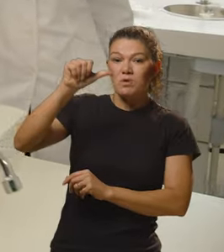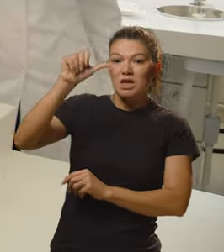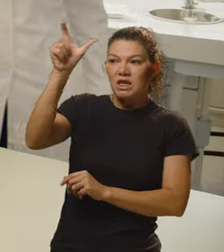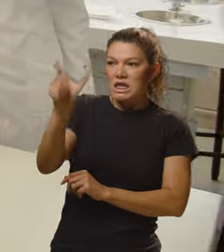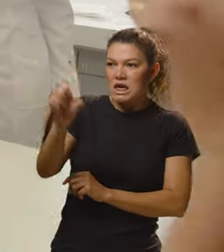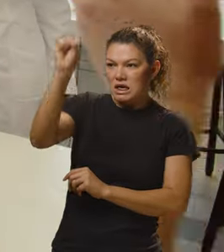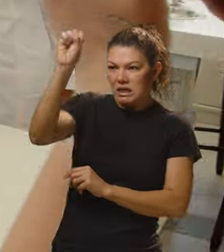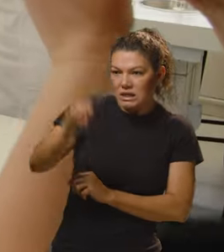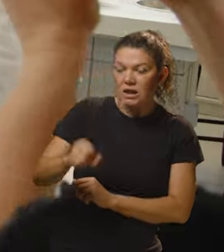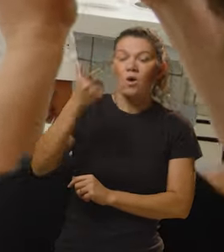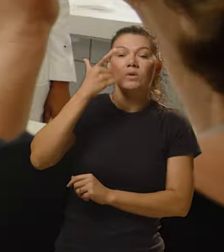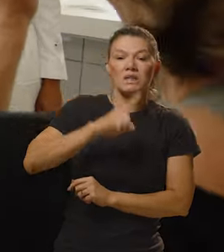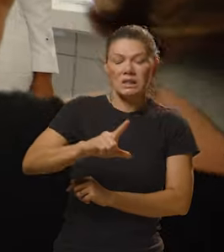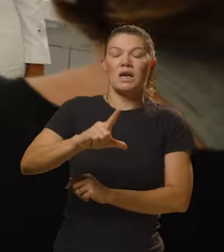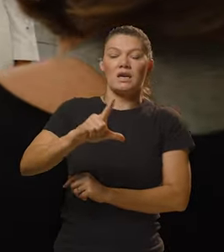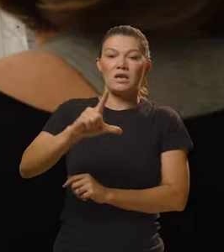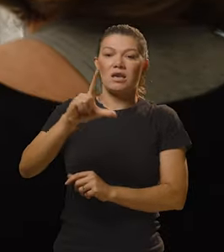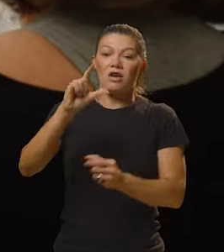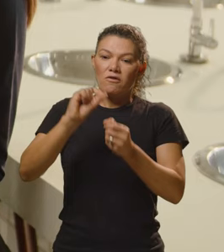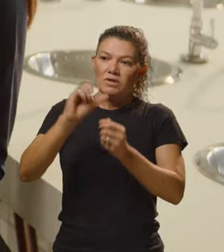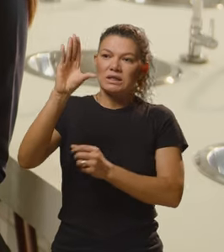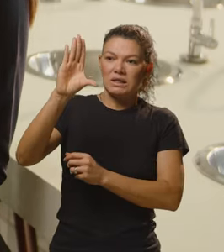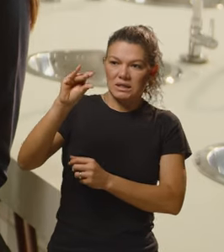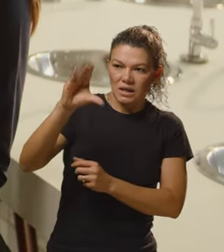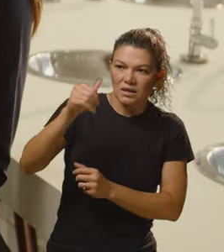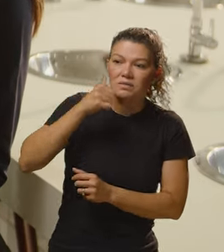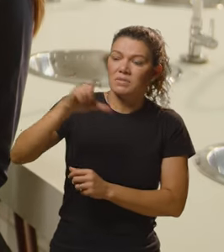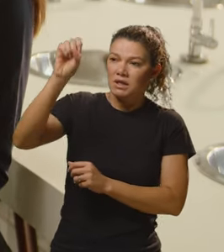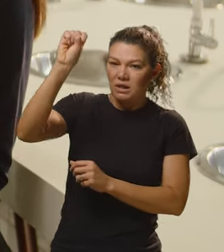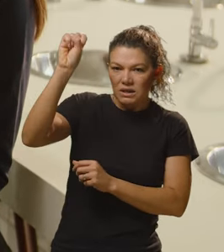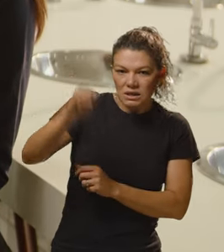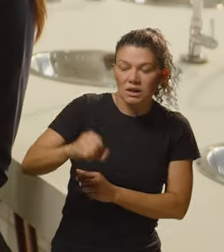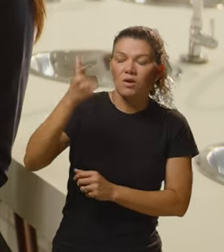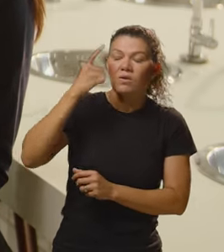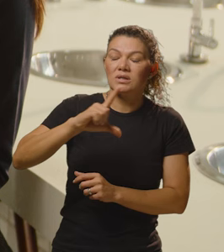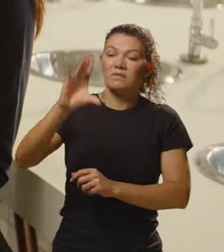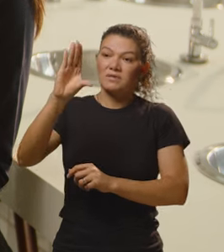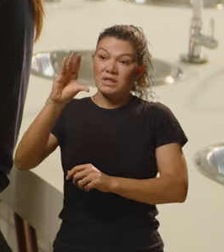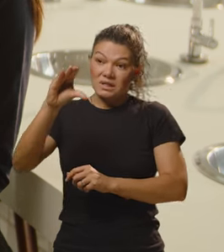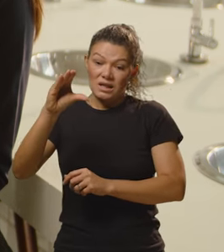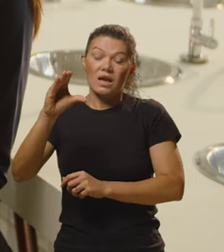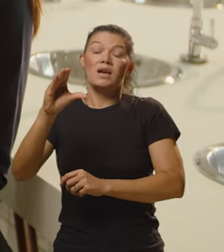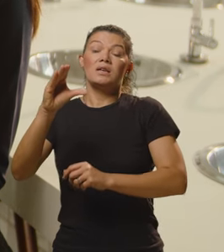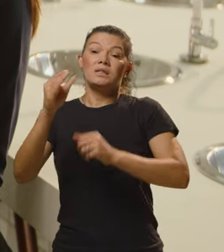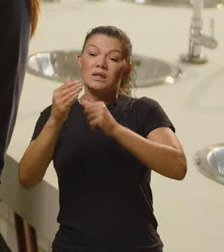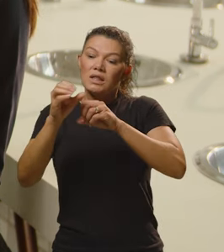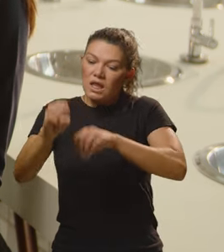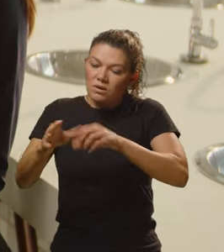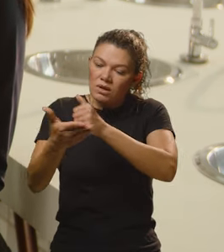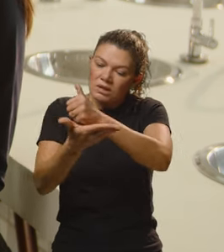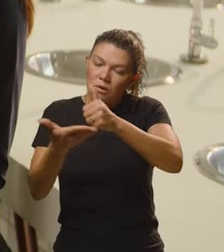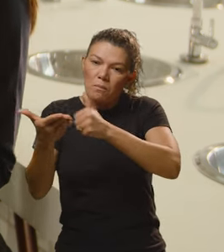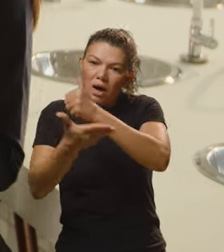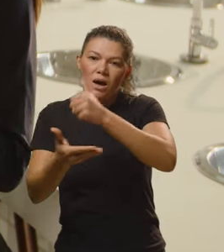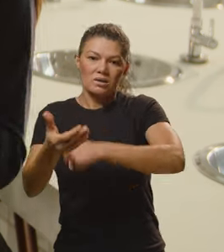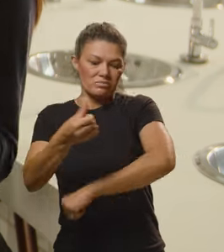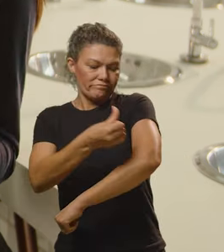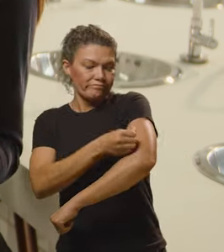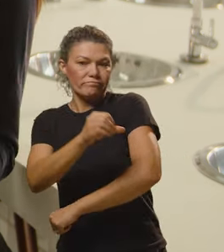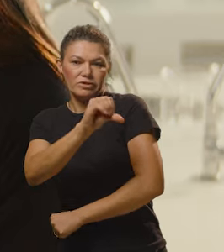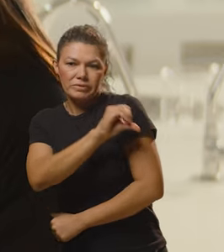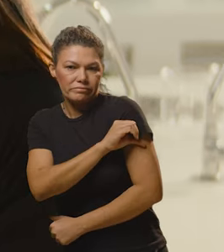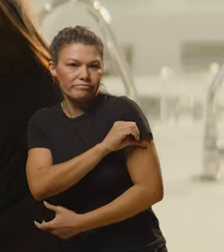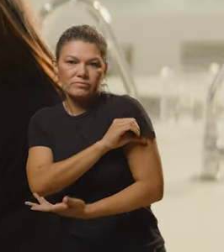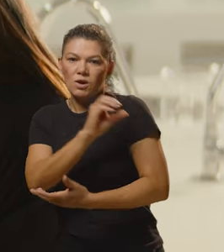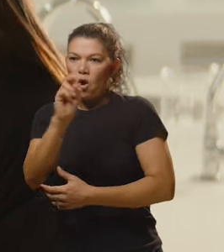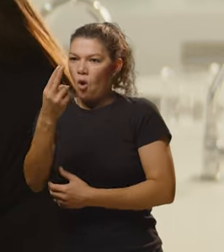meninas, sim, podem fazer ciência, meninas, sim, podem fazer ciência ainda na educação básica, seja no